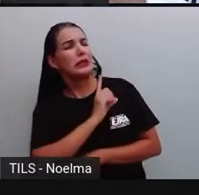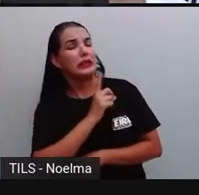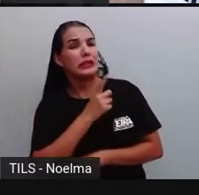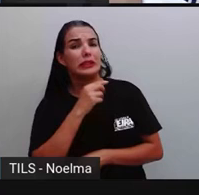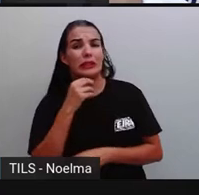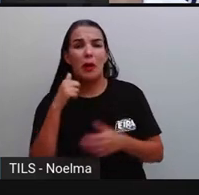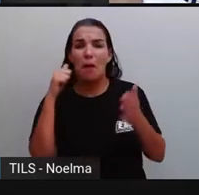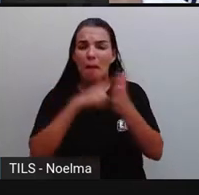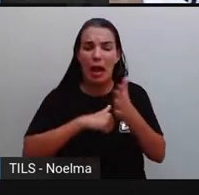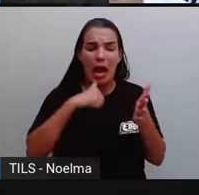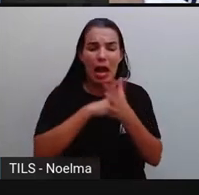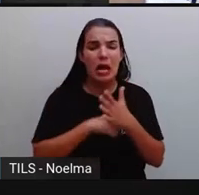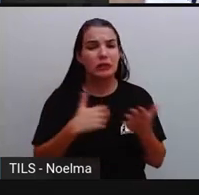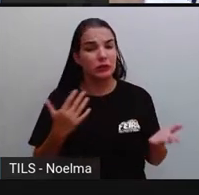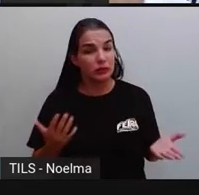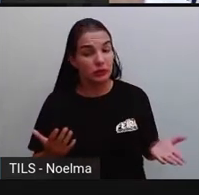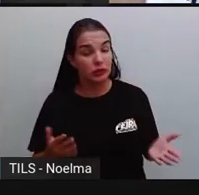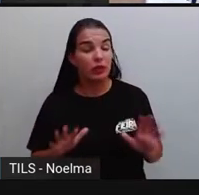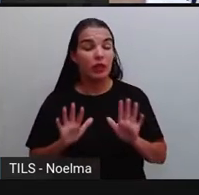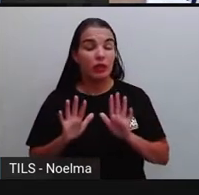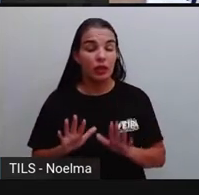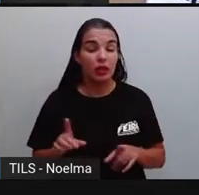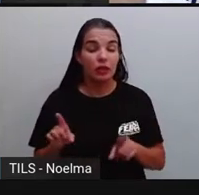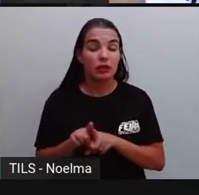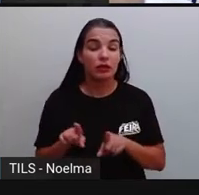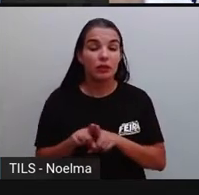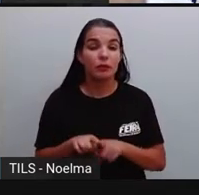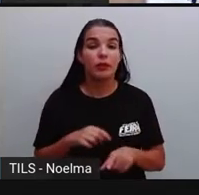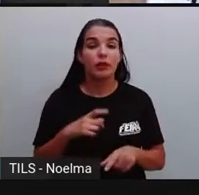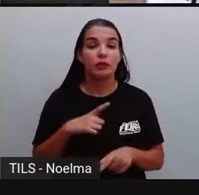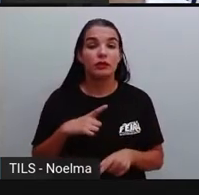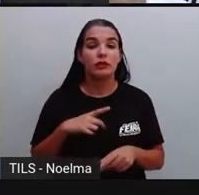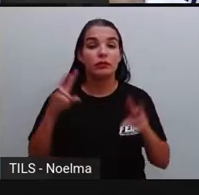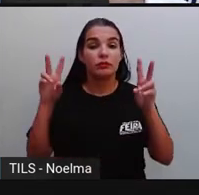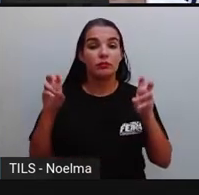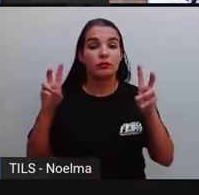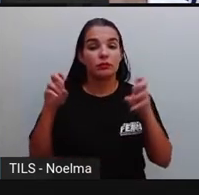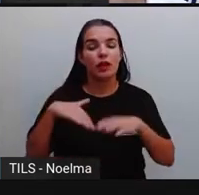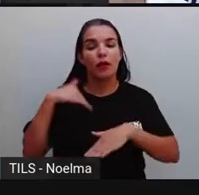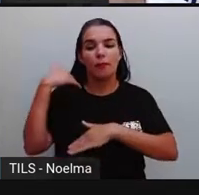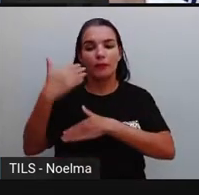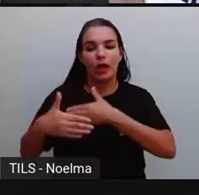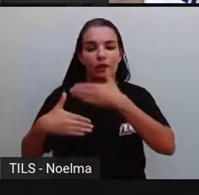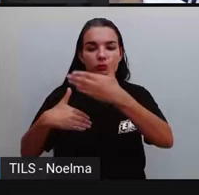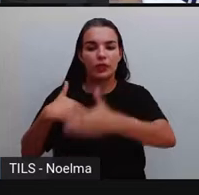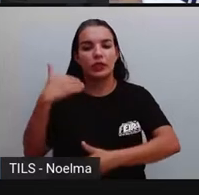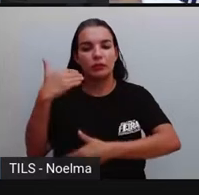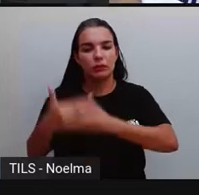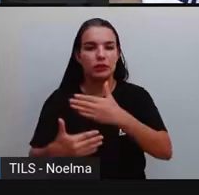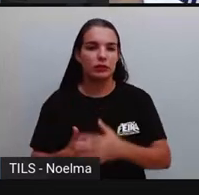ou bate, tá? E são ações que vão se repetindo, tá bom?